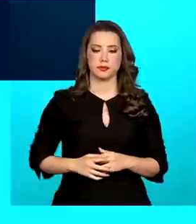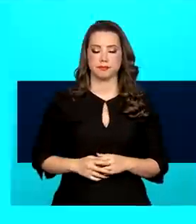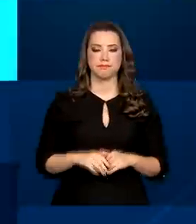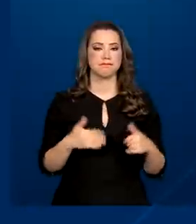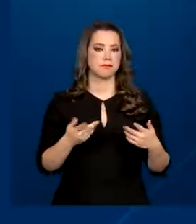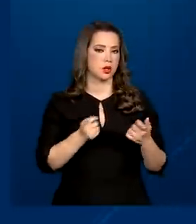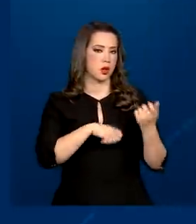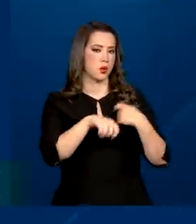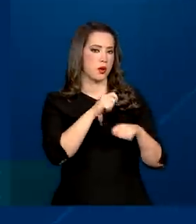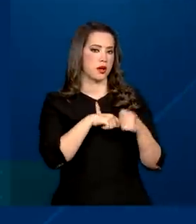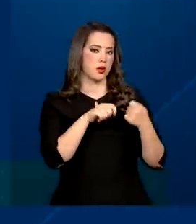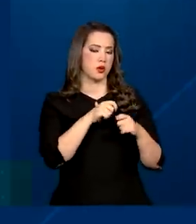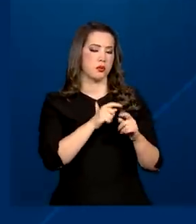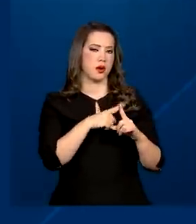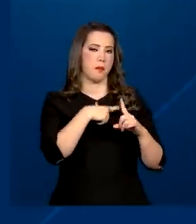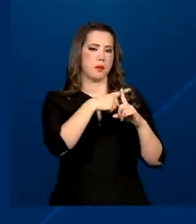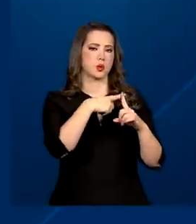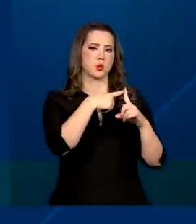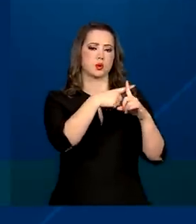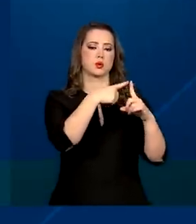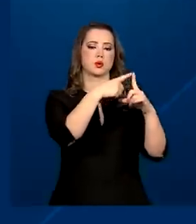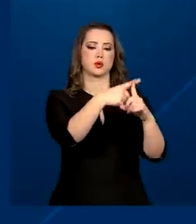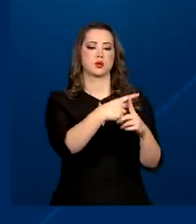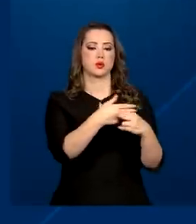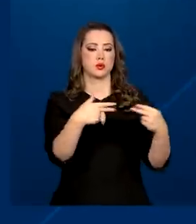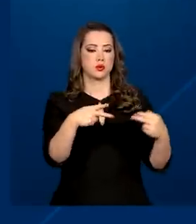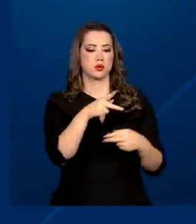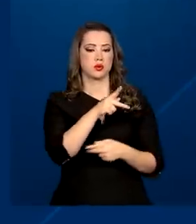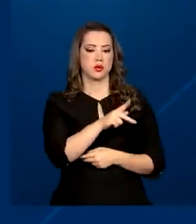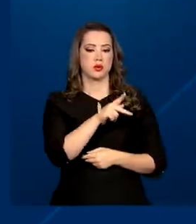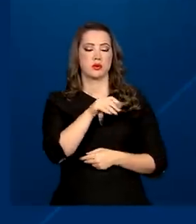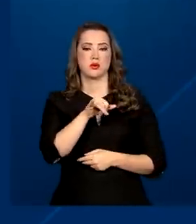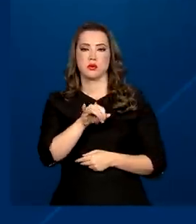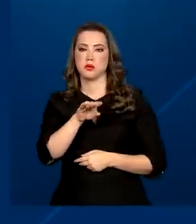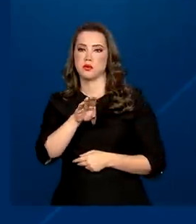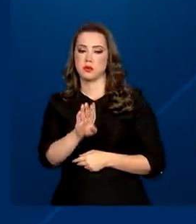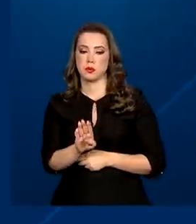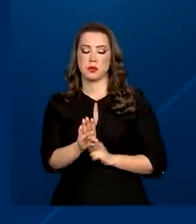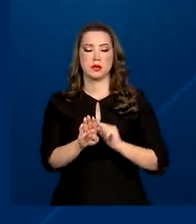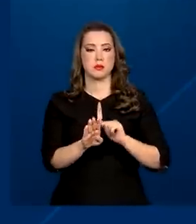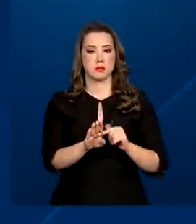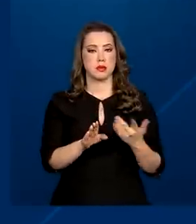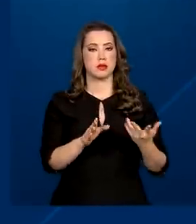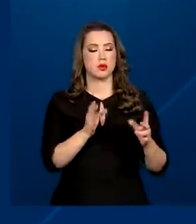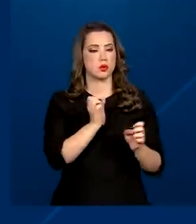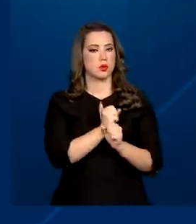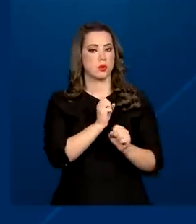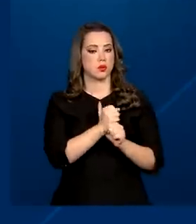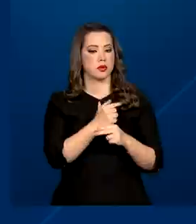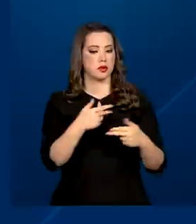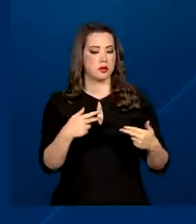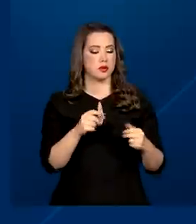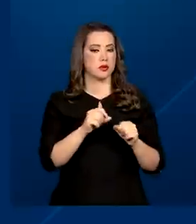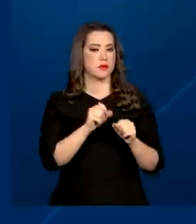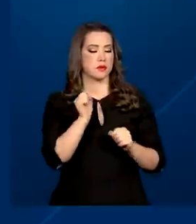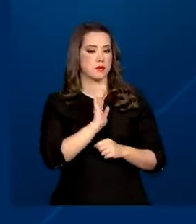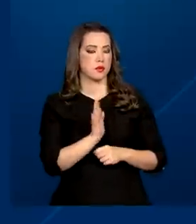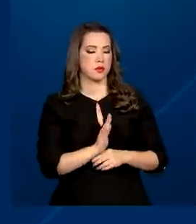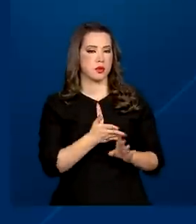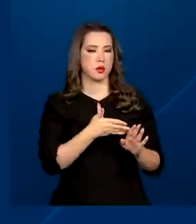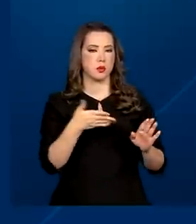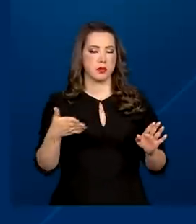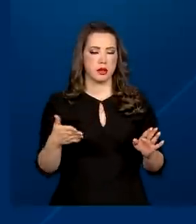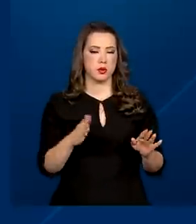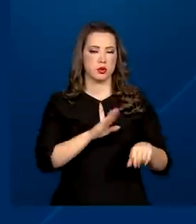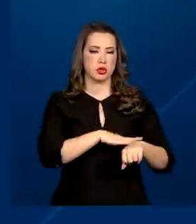Com a economia aquecida, o Produto Interno Bruto, que é a soma de todos os bens e serviços produzidos pelo país num determinado período